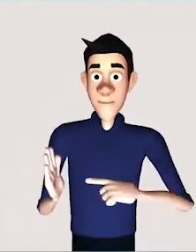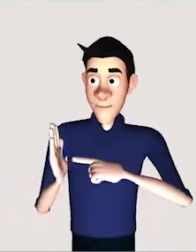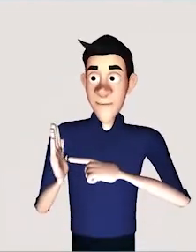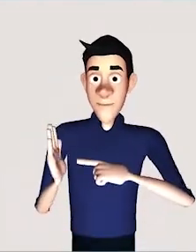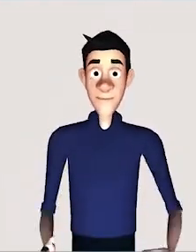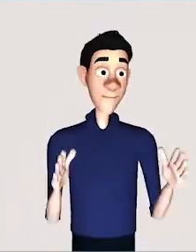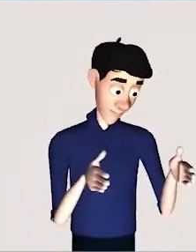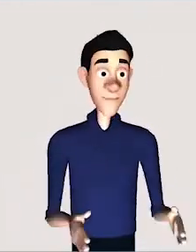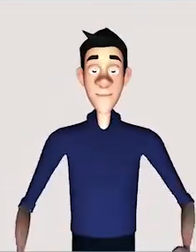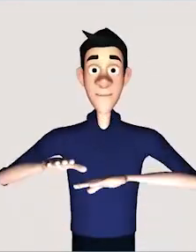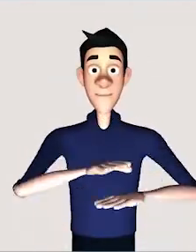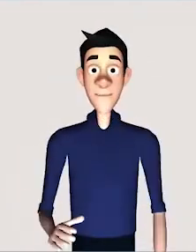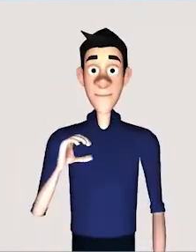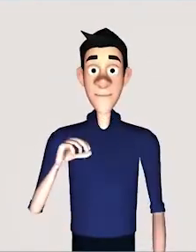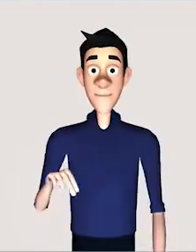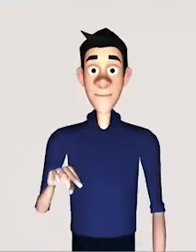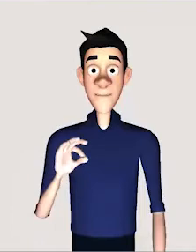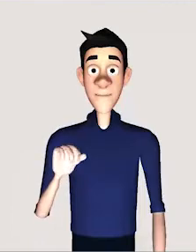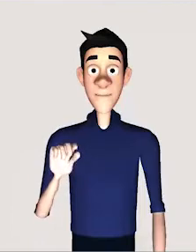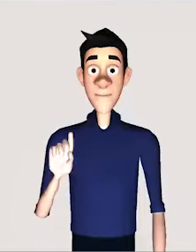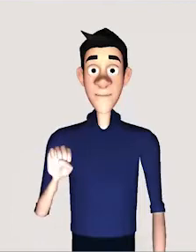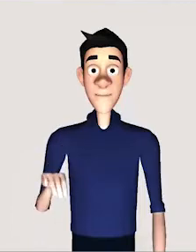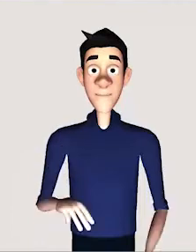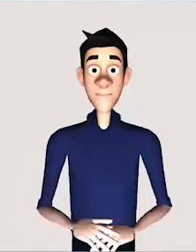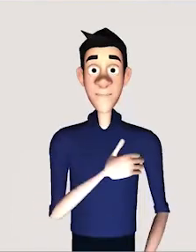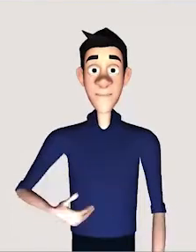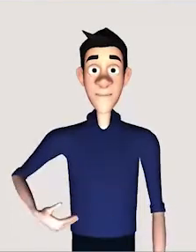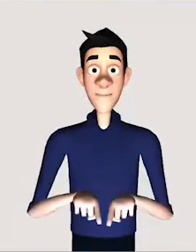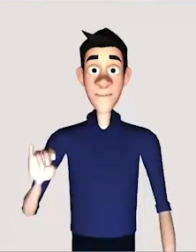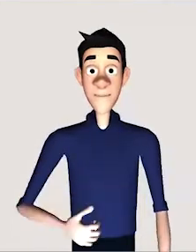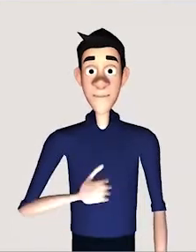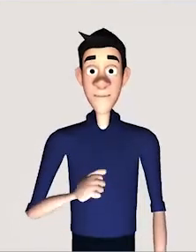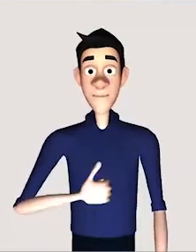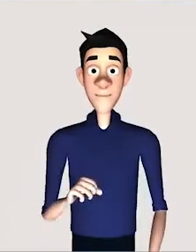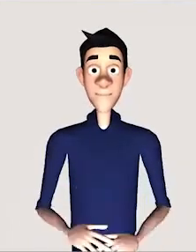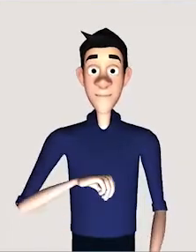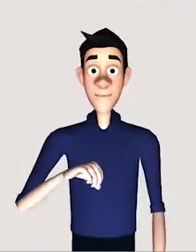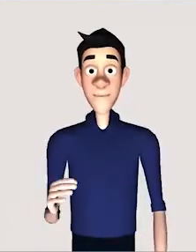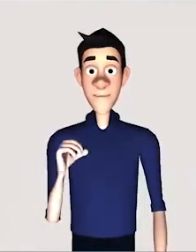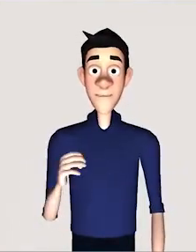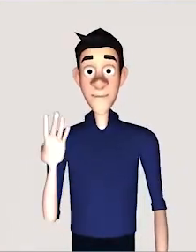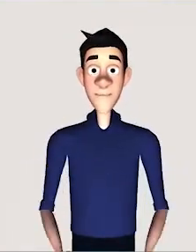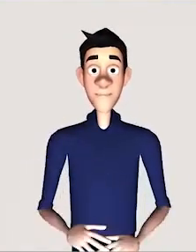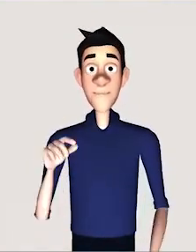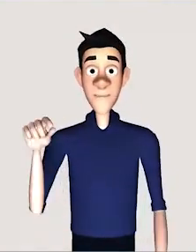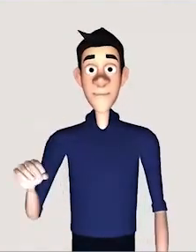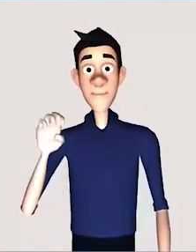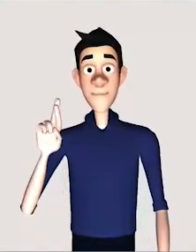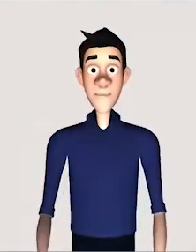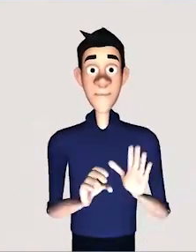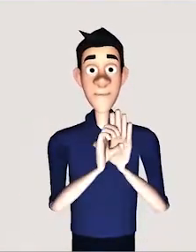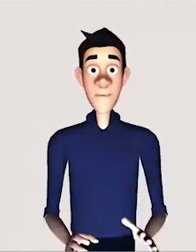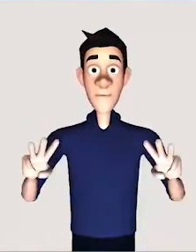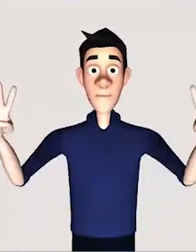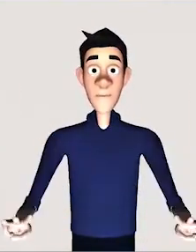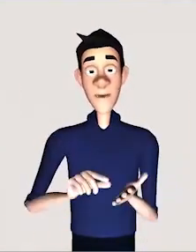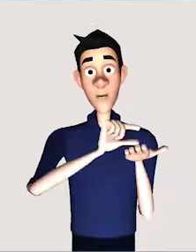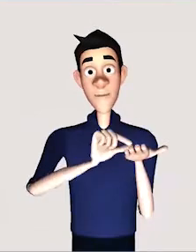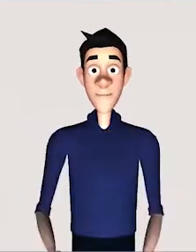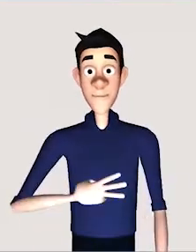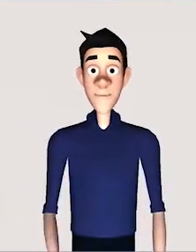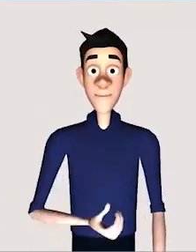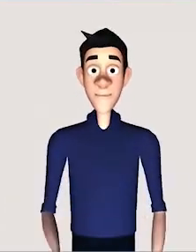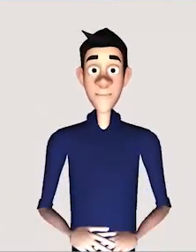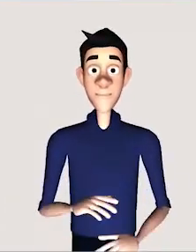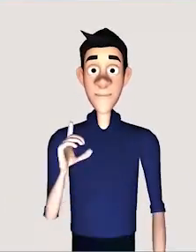Também na Lei nº 11.904, que é o Estatuto de Museus, no artigo 36, diz que as estatísticas de visitantes dos museus